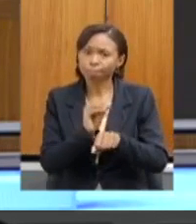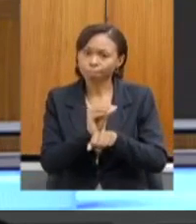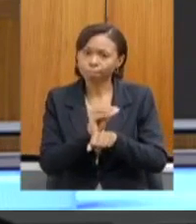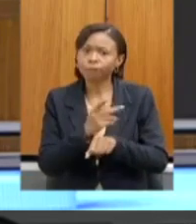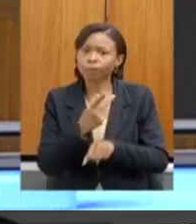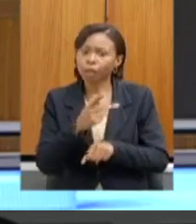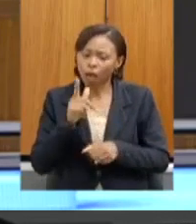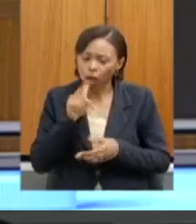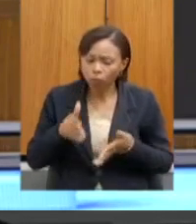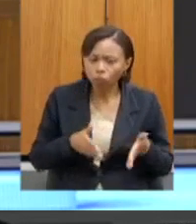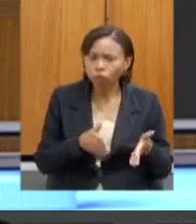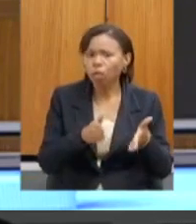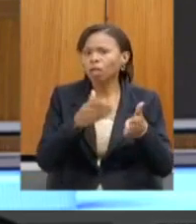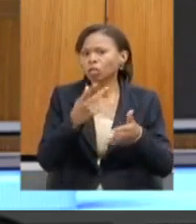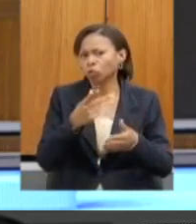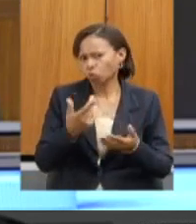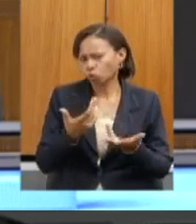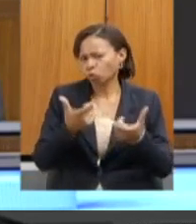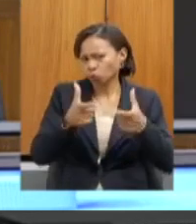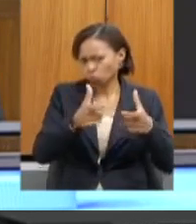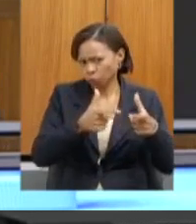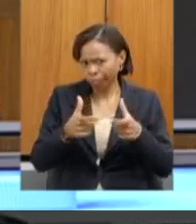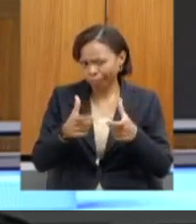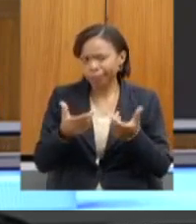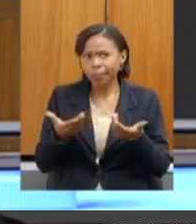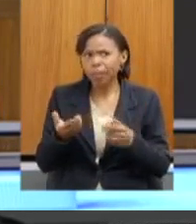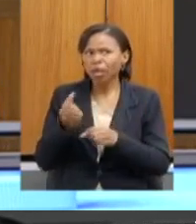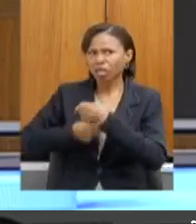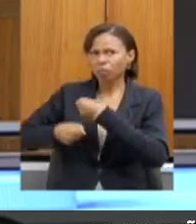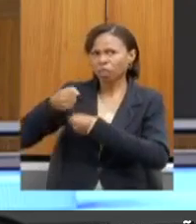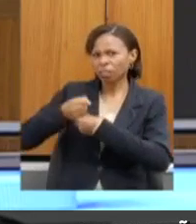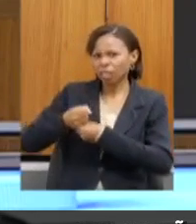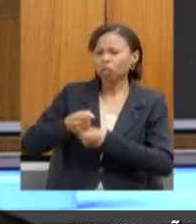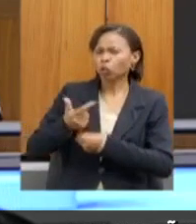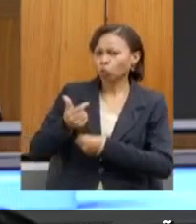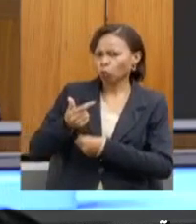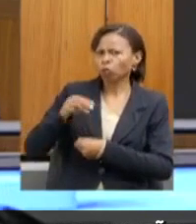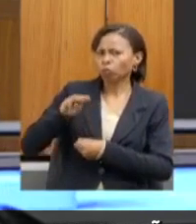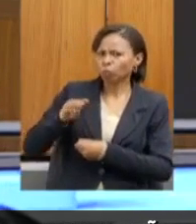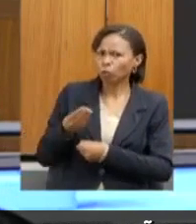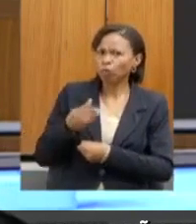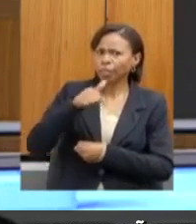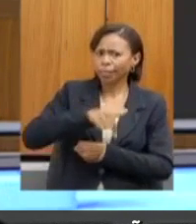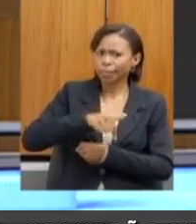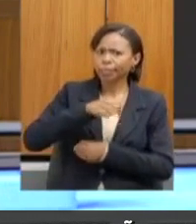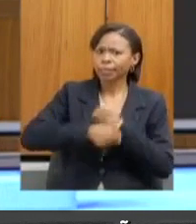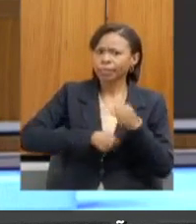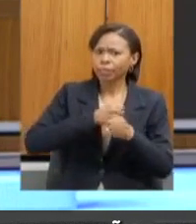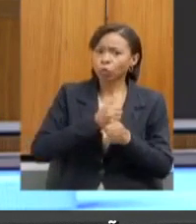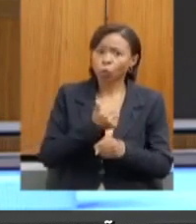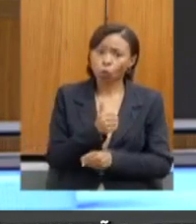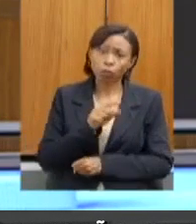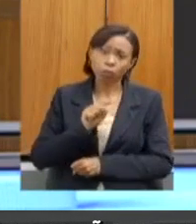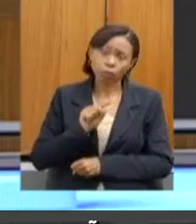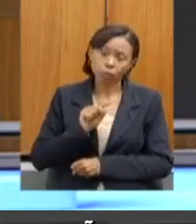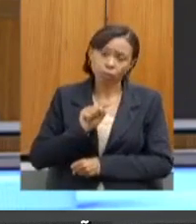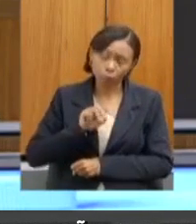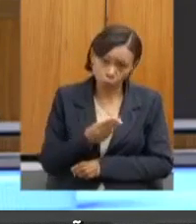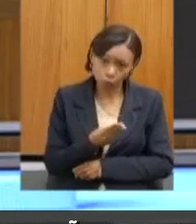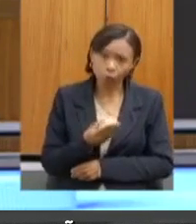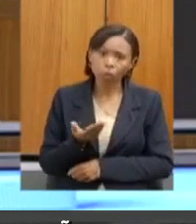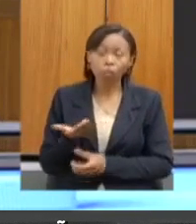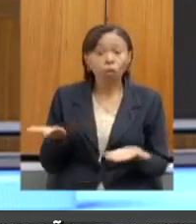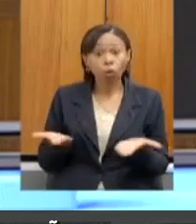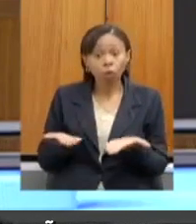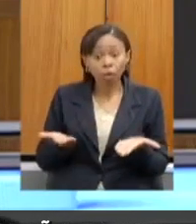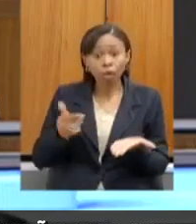houve um desembolso de 12 milhões, esse ano de 11 milhões, então, nós estamos retomando o